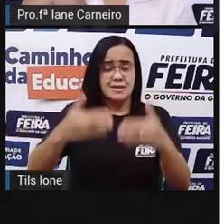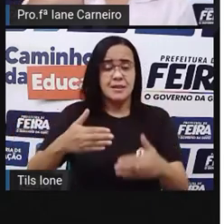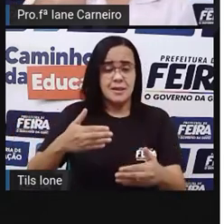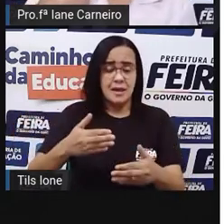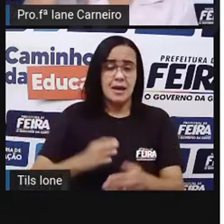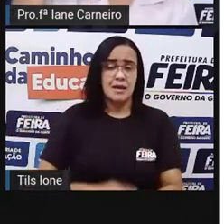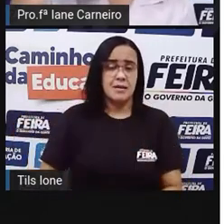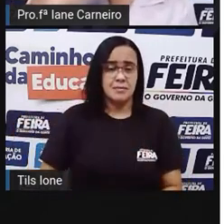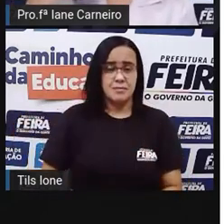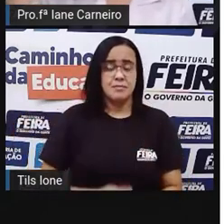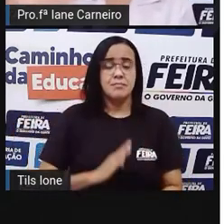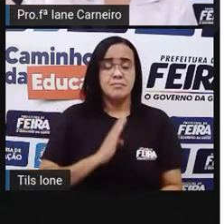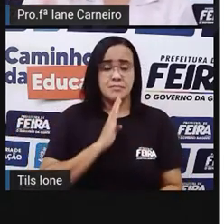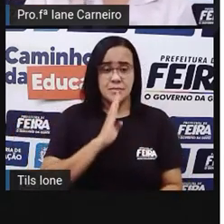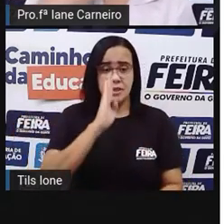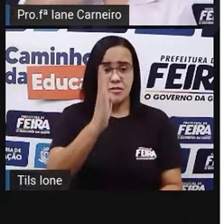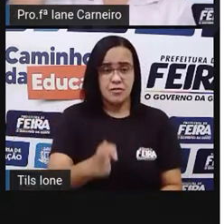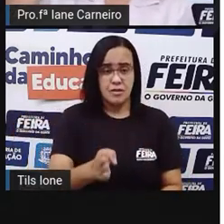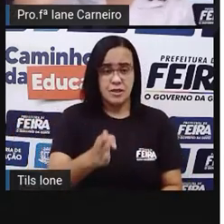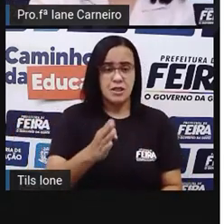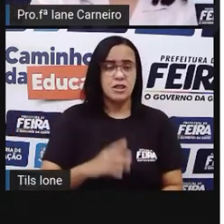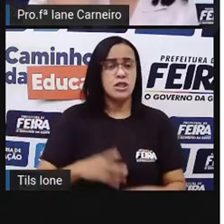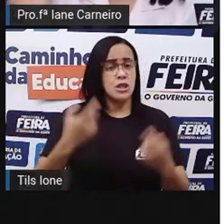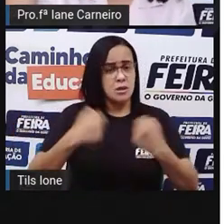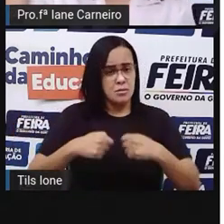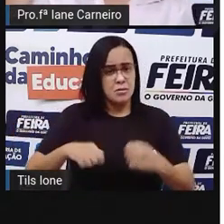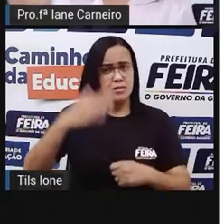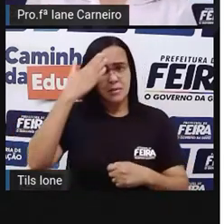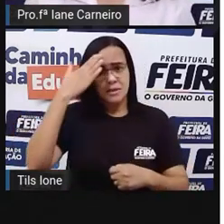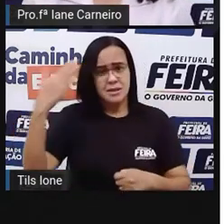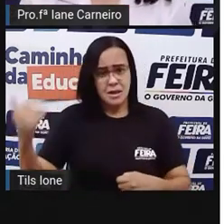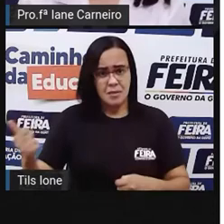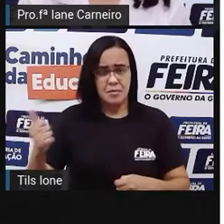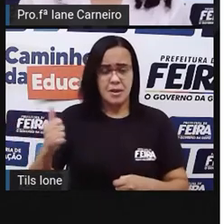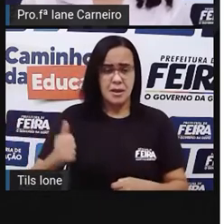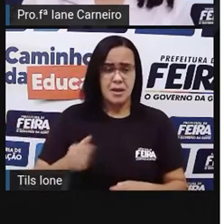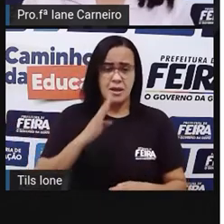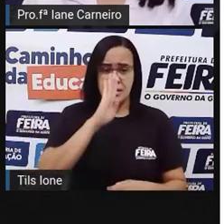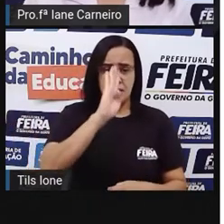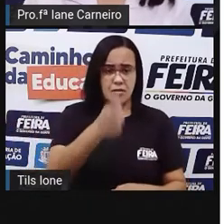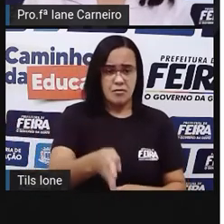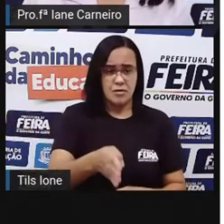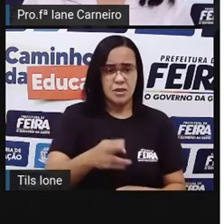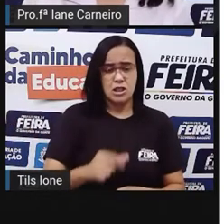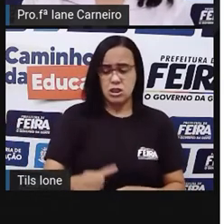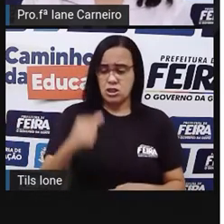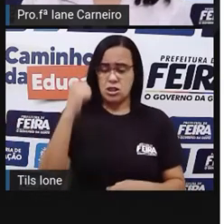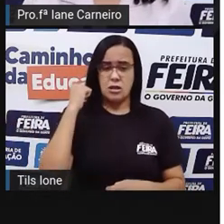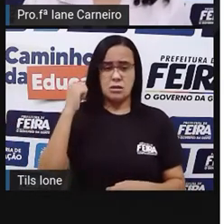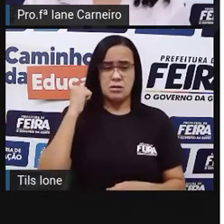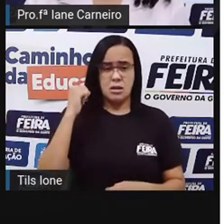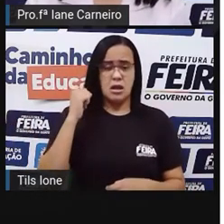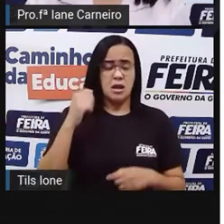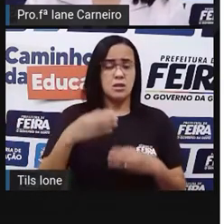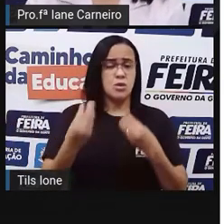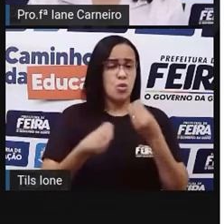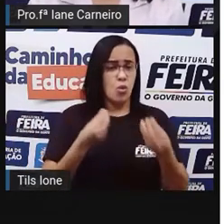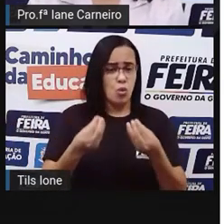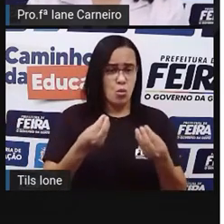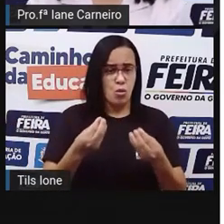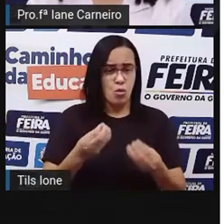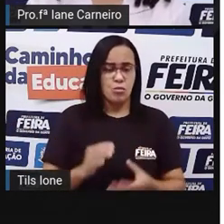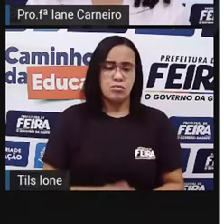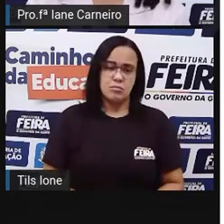qual é, se posicionar, que está à frente e o que está atrás de você. Tá bom? Aí aqui,